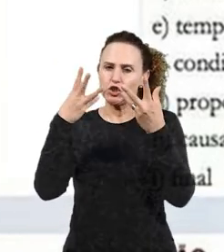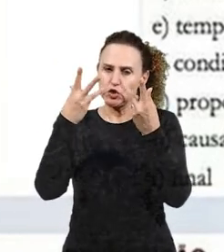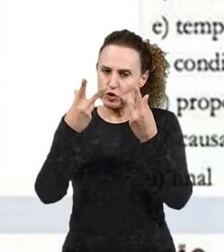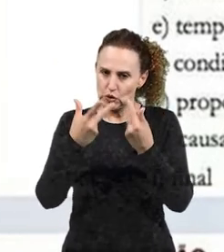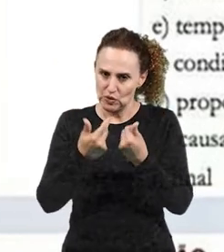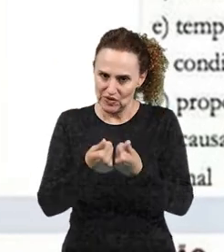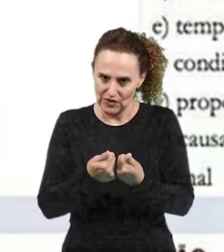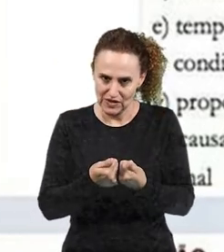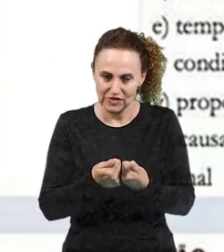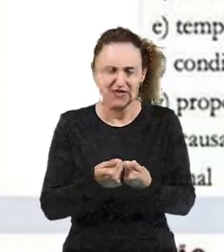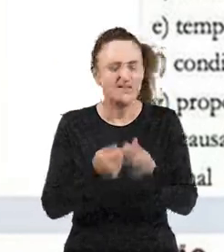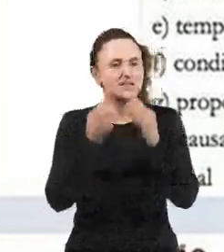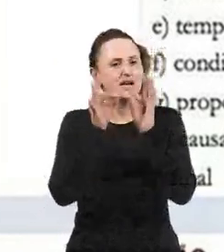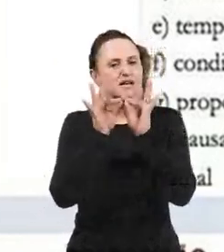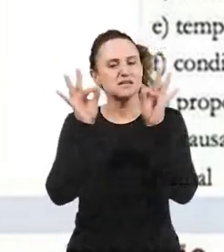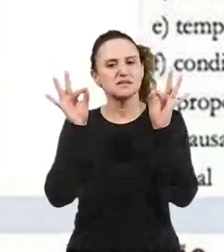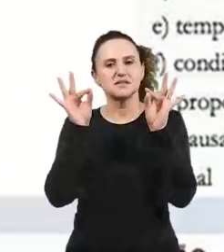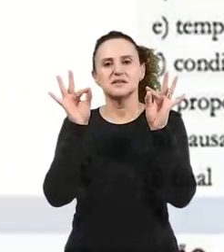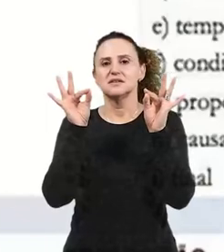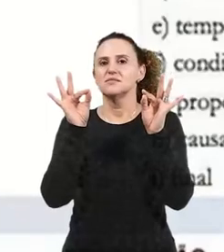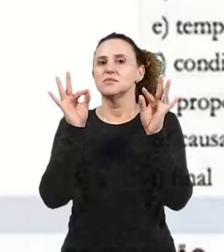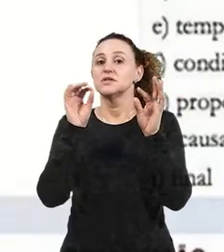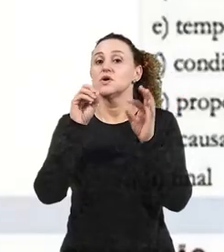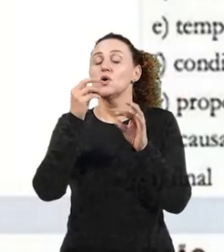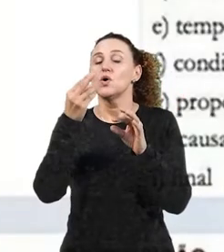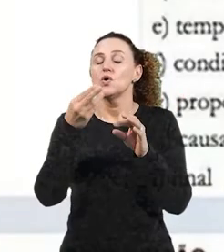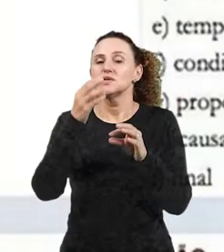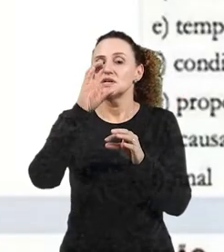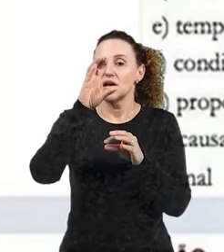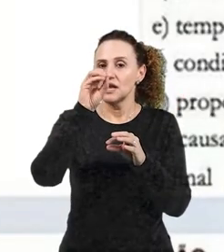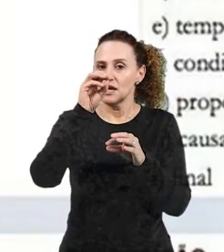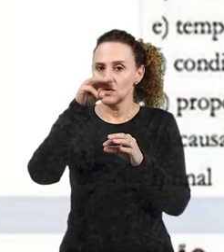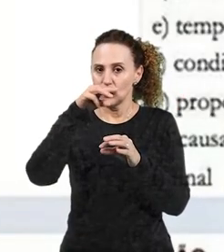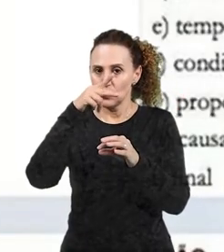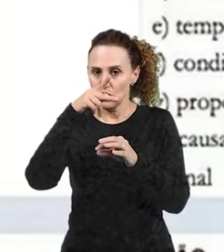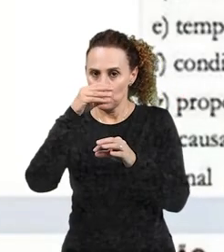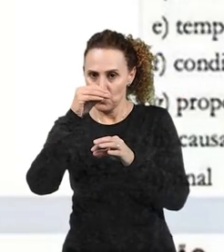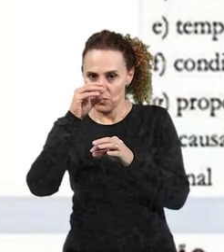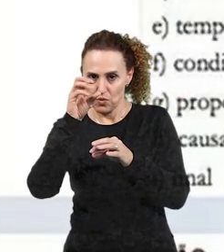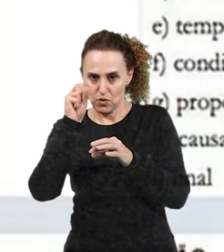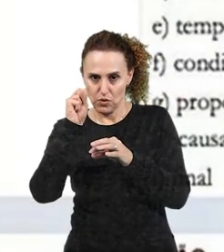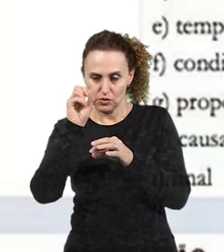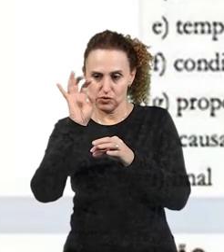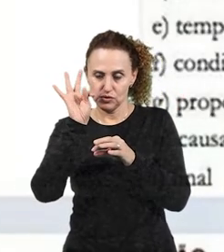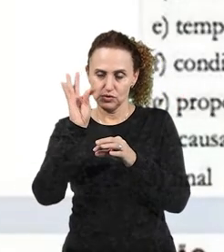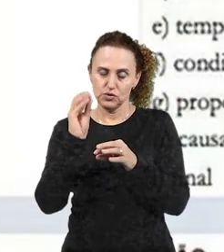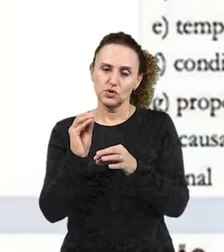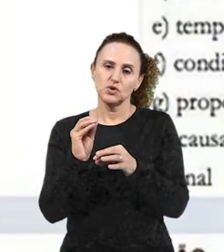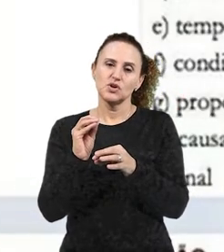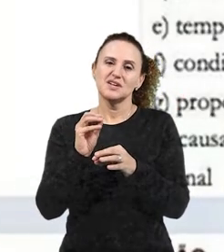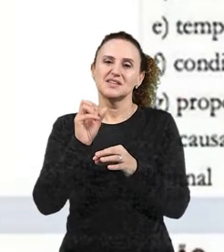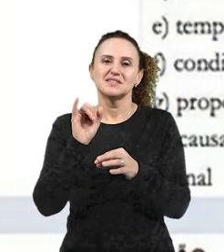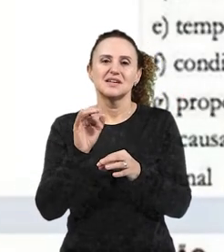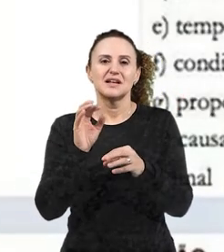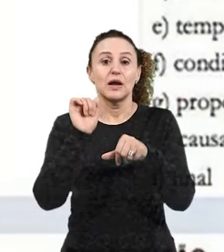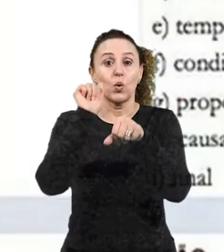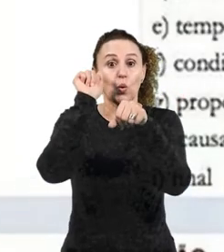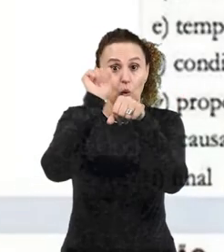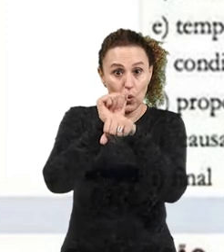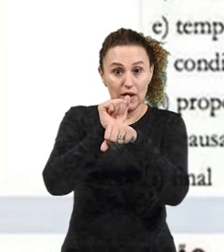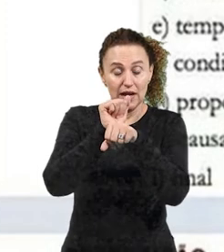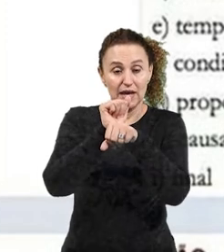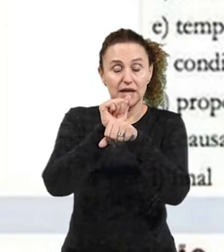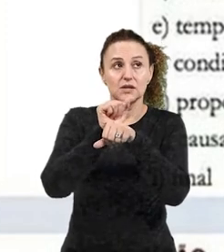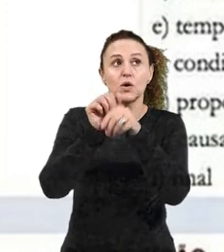morfológico, se ele é simples, se ele é composto, quanto ao aspecto semântico, se ele é concreto, abstrato, tá?